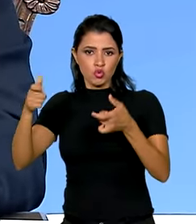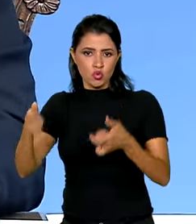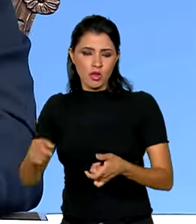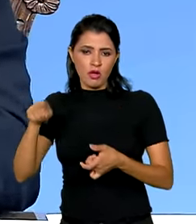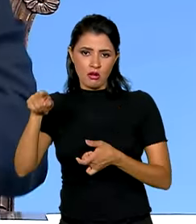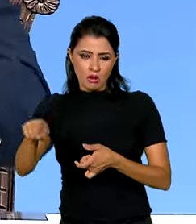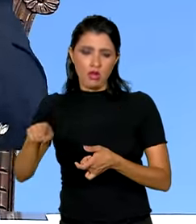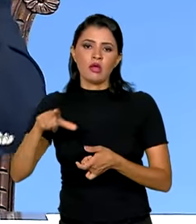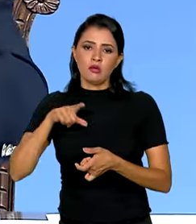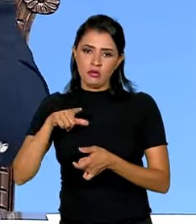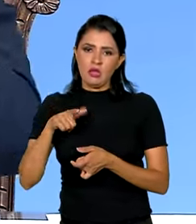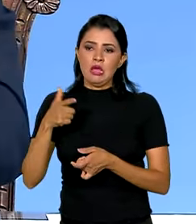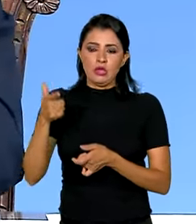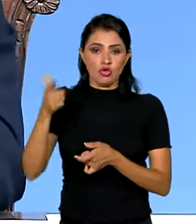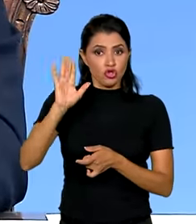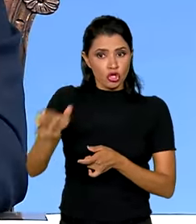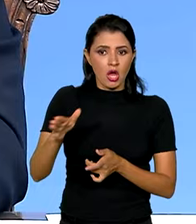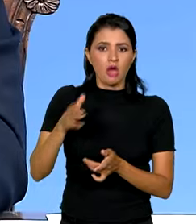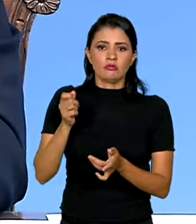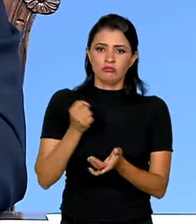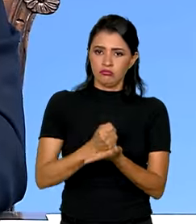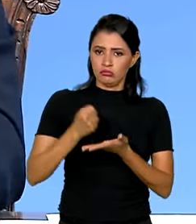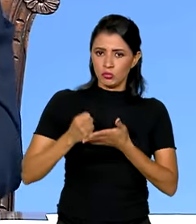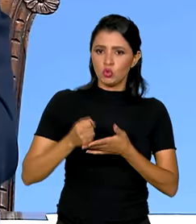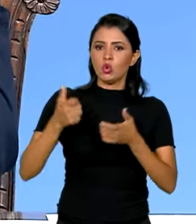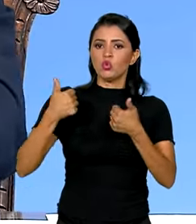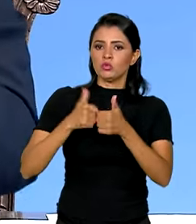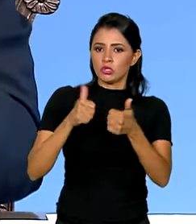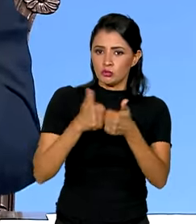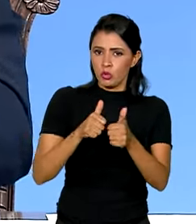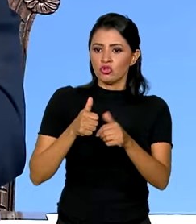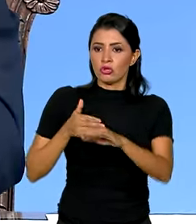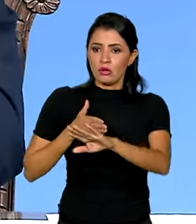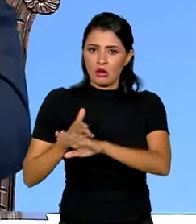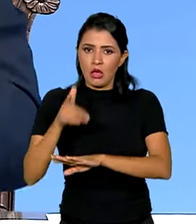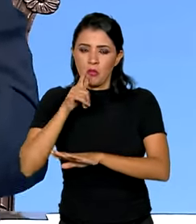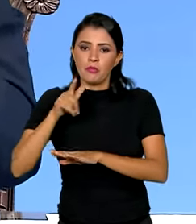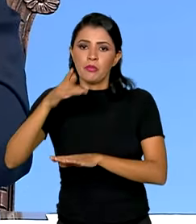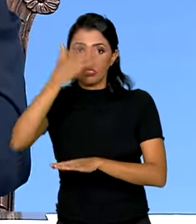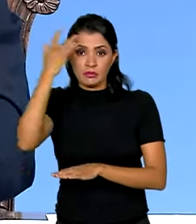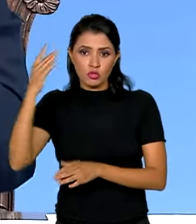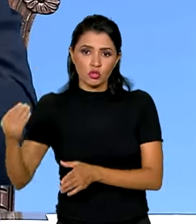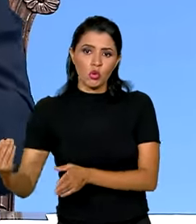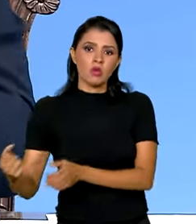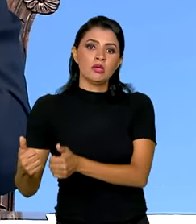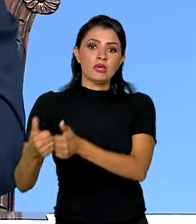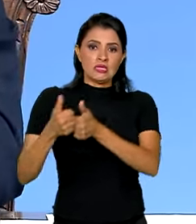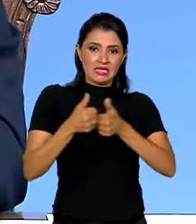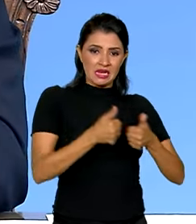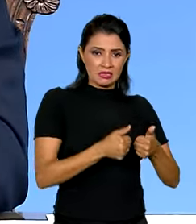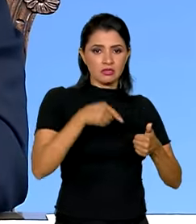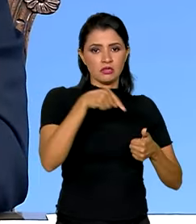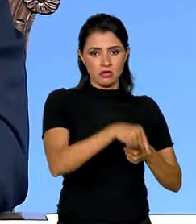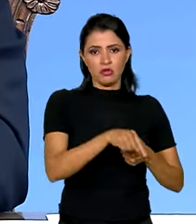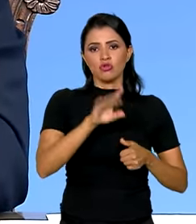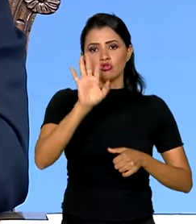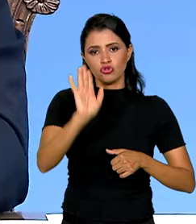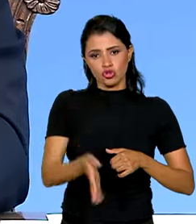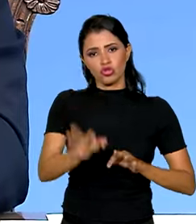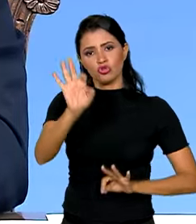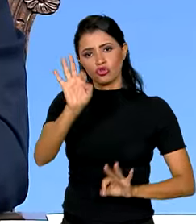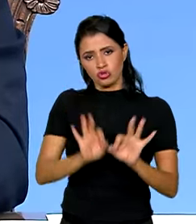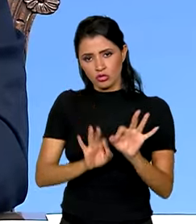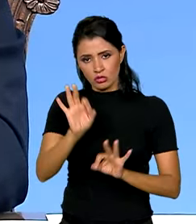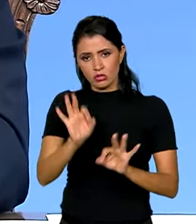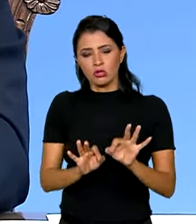serviço de transporte interno dentro da faixa de Gaza para trazer essas pessoas ao ponto. Isso já está organizado, pronto